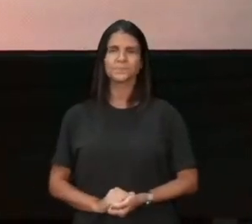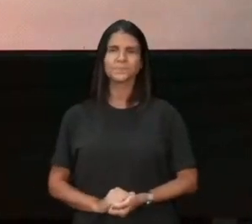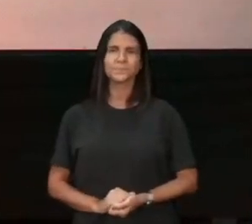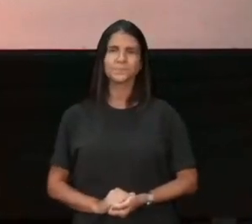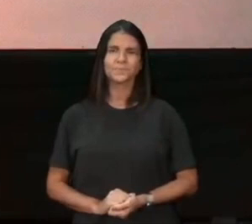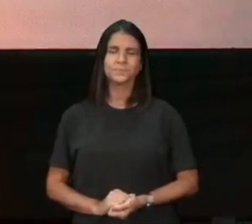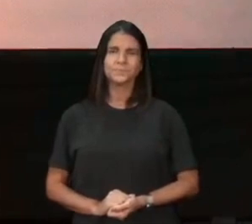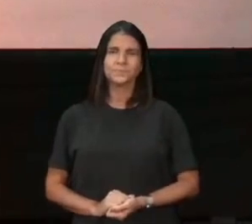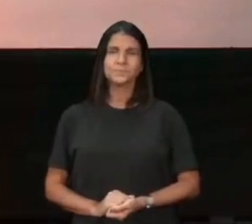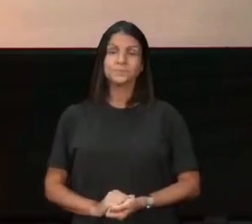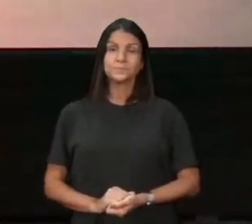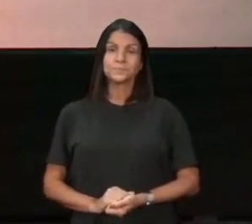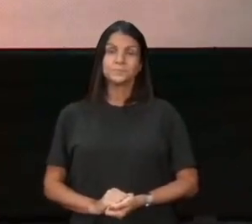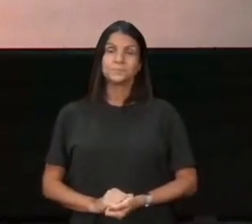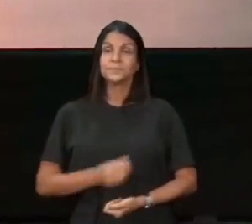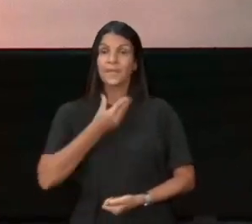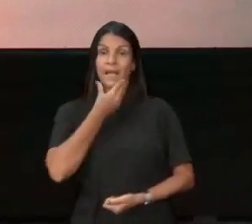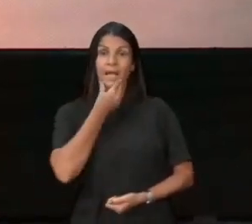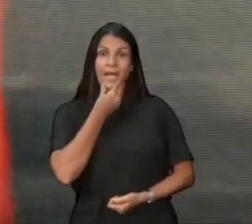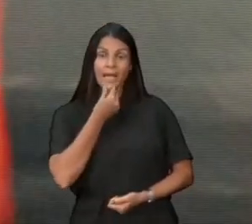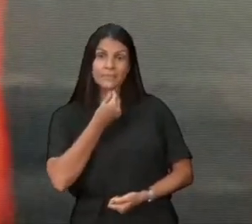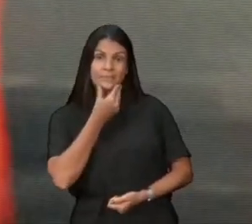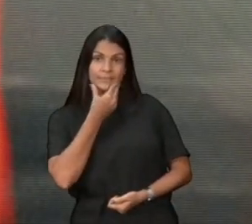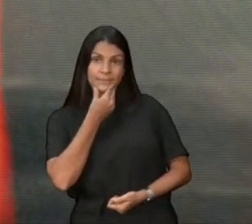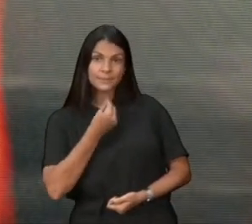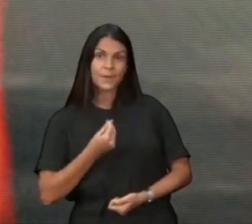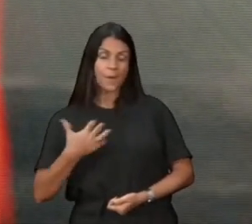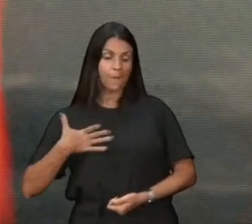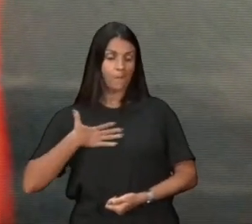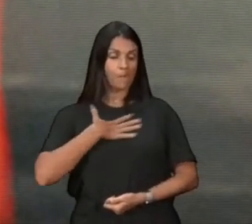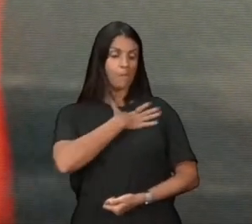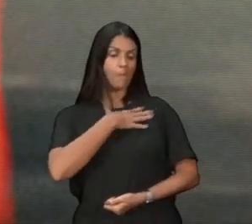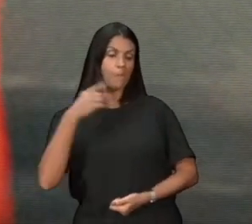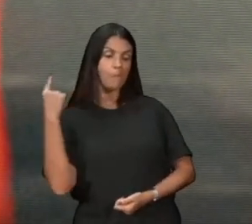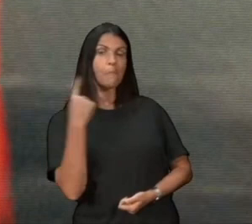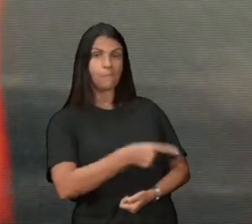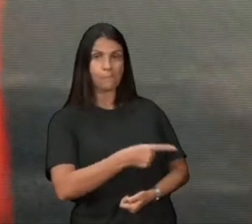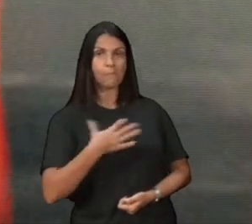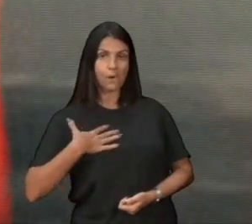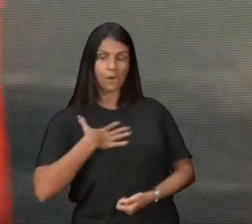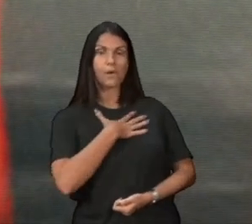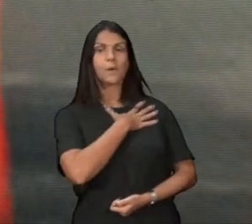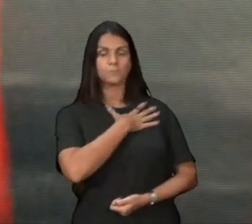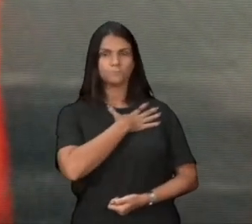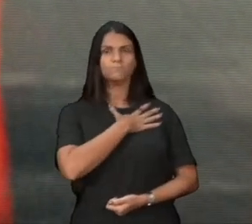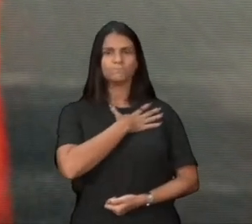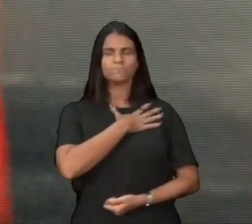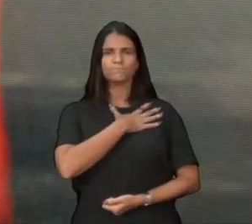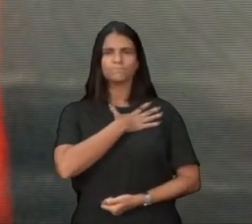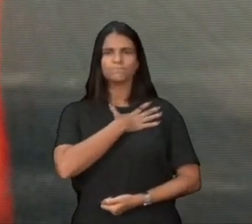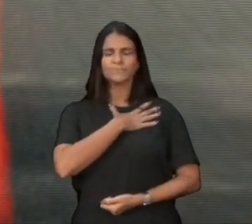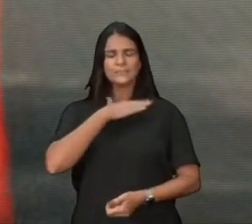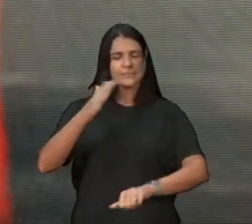esse homem, ele foi gerado para ser controlador de conflito, ele foi